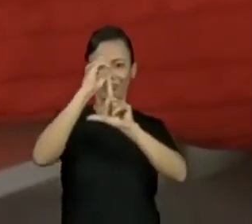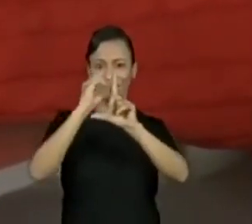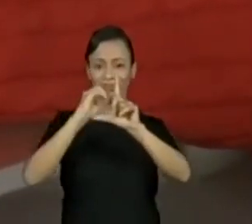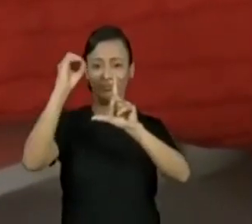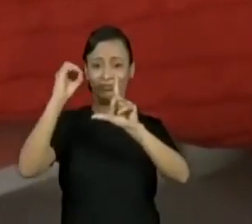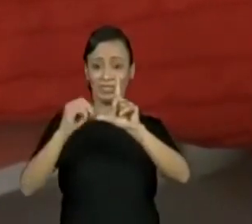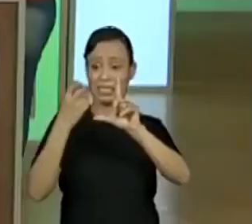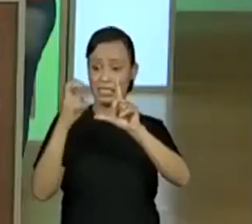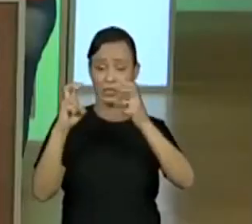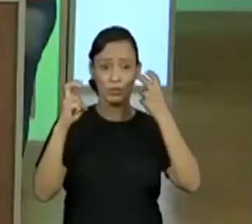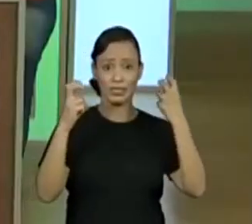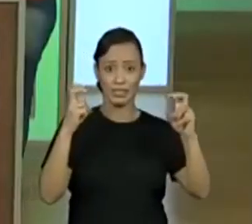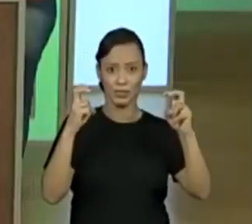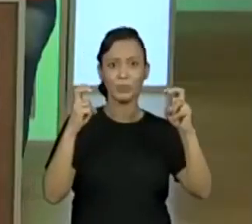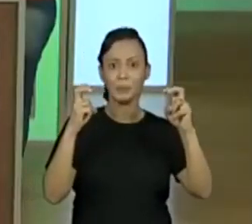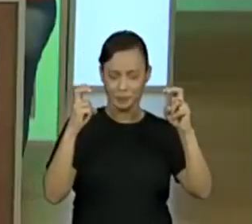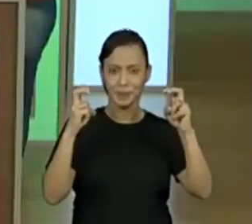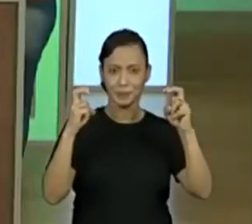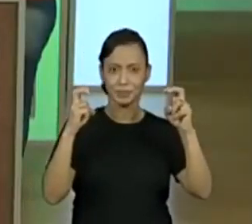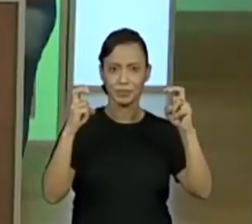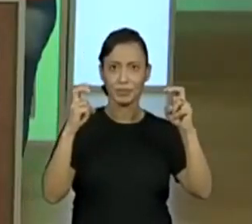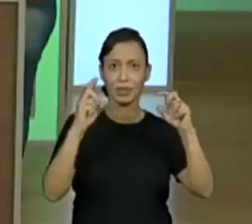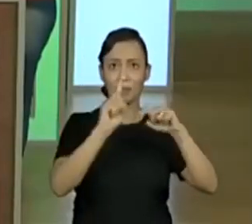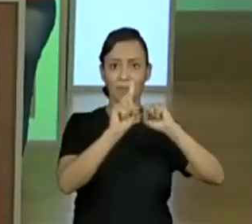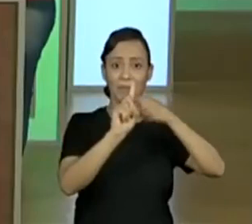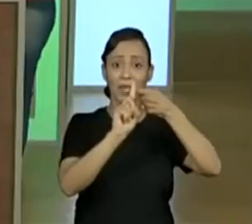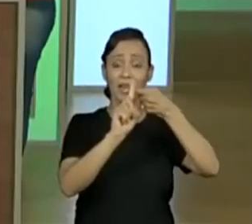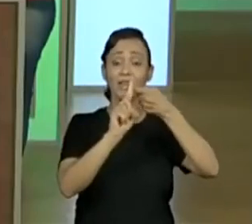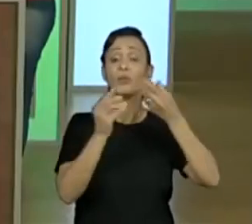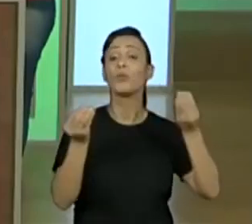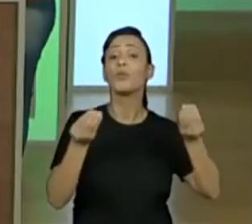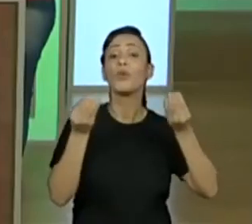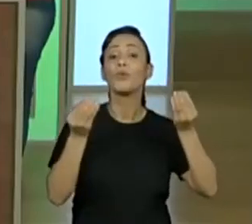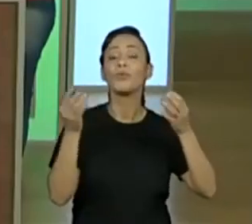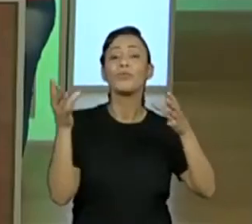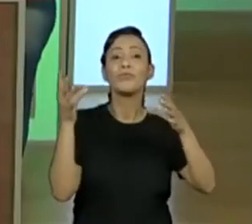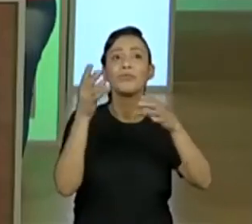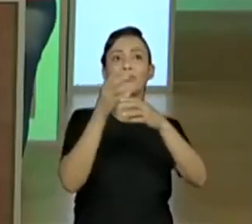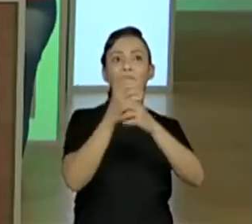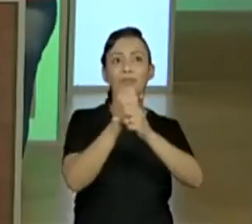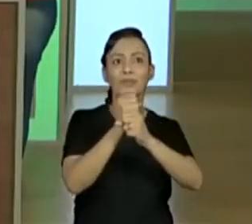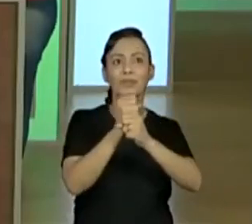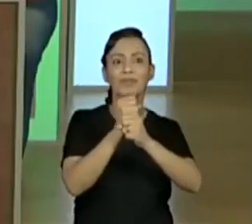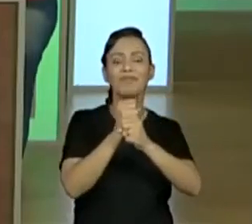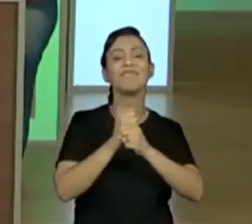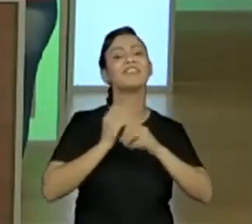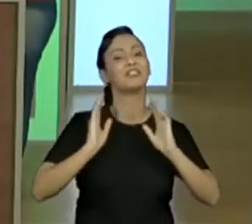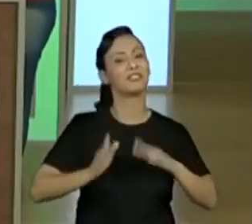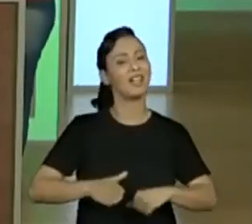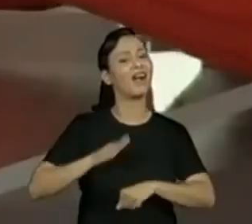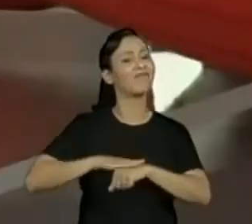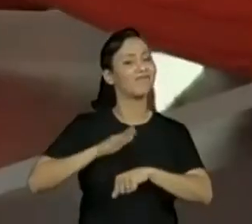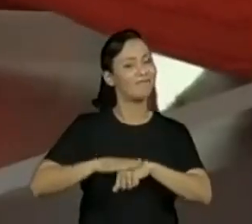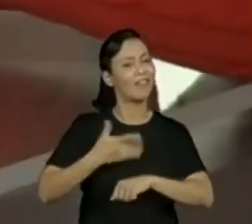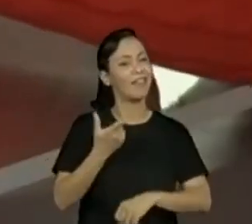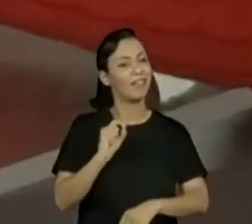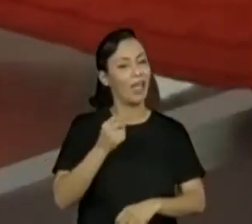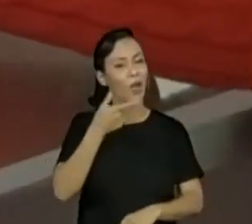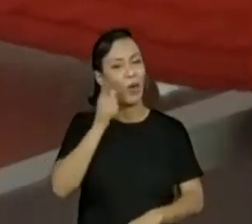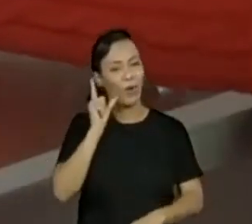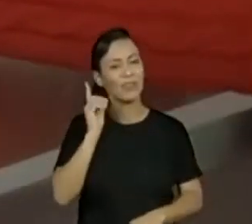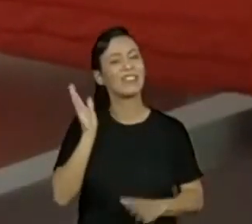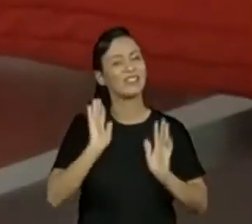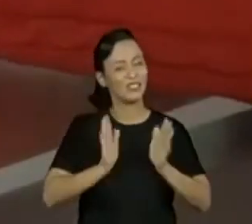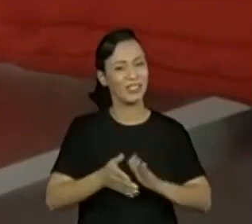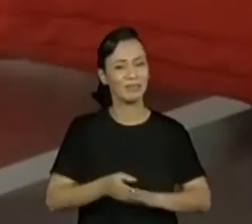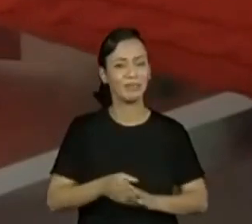falou que deu dez. novo a professora colocando a ordem não altere exatamente o resultado. E nós fizemos várias de dez essa semana, não foi?